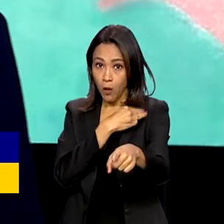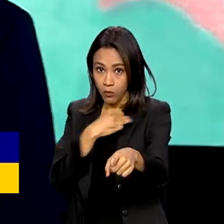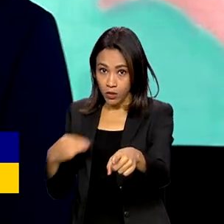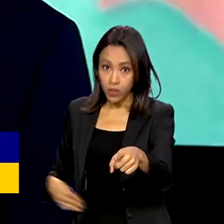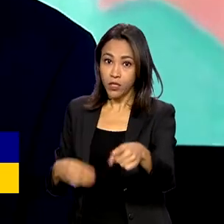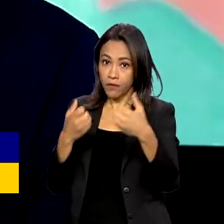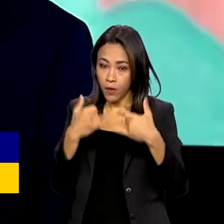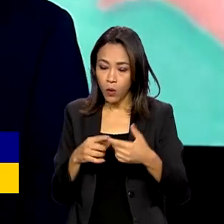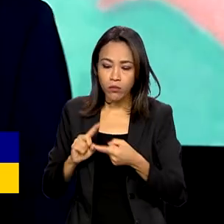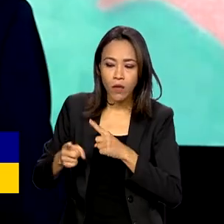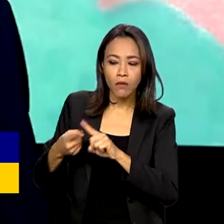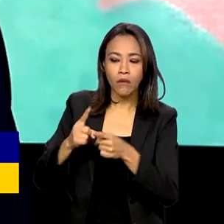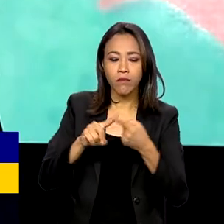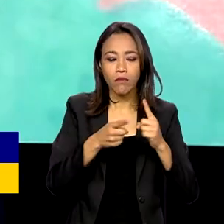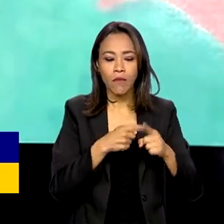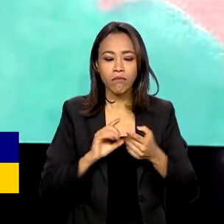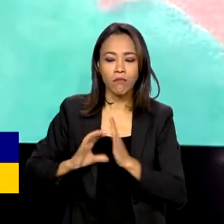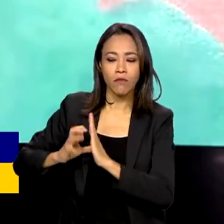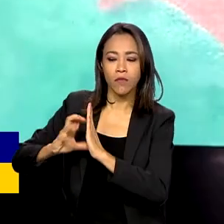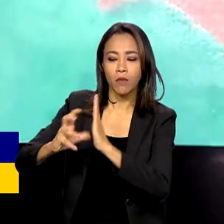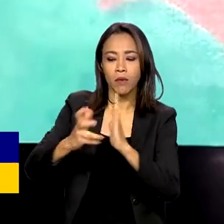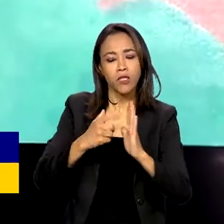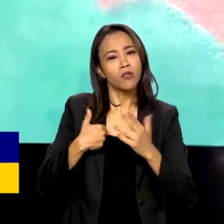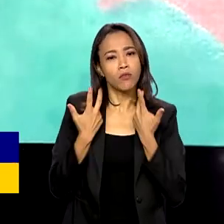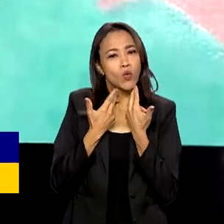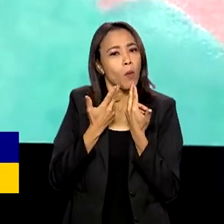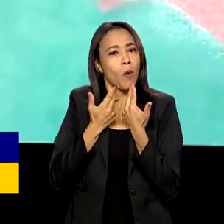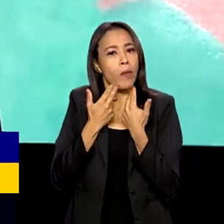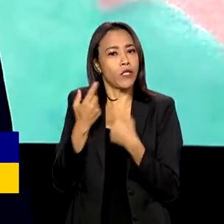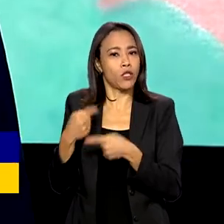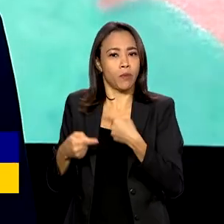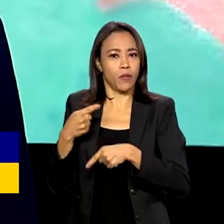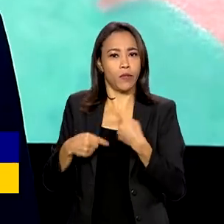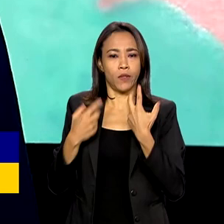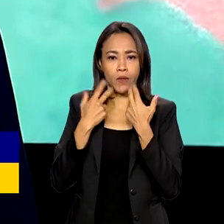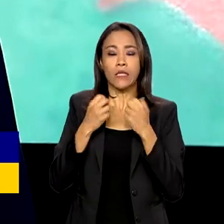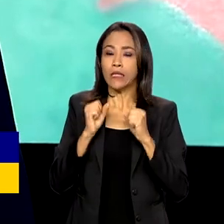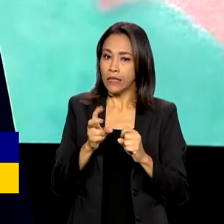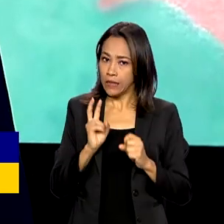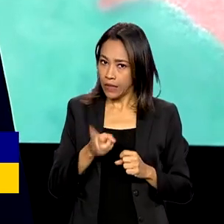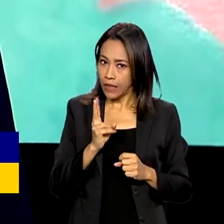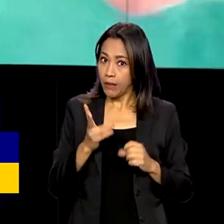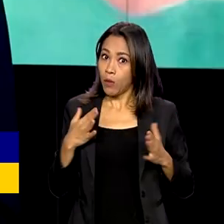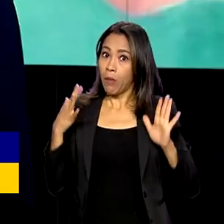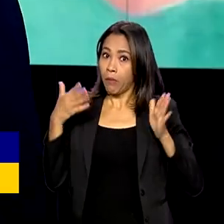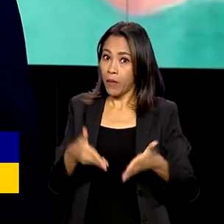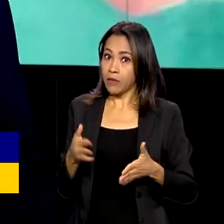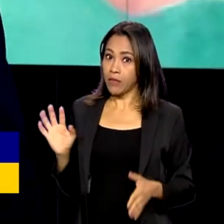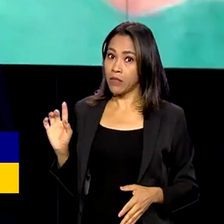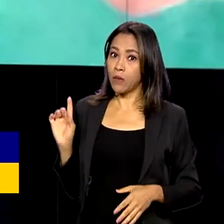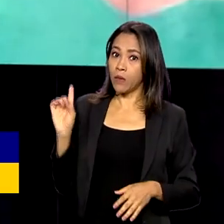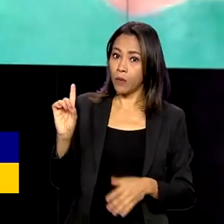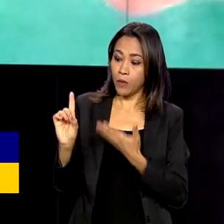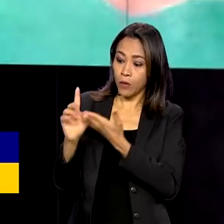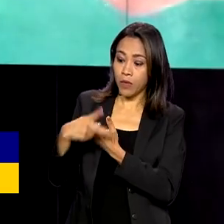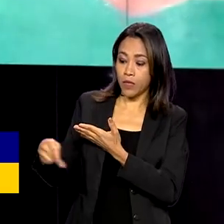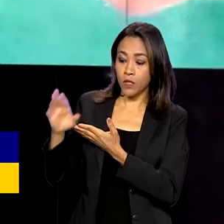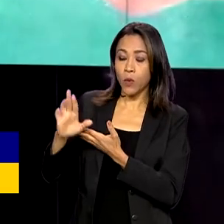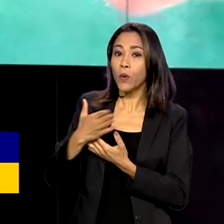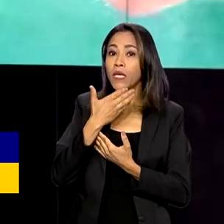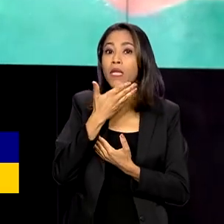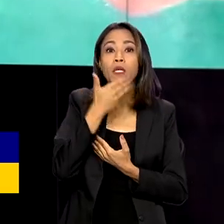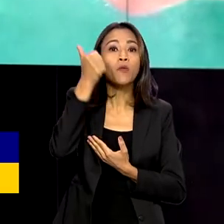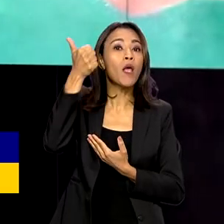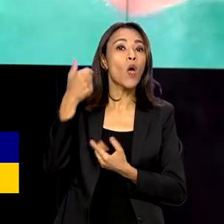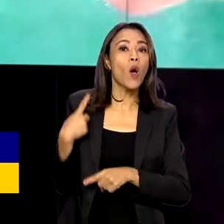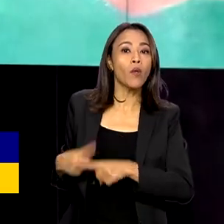articulação política está fluindo normalmente e sempre com a participação do presidente Lula. O que tem de melhor na articulação política do